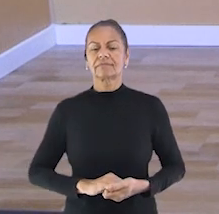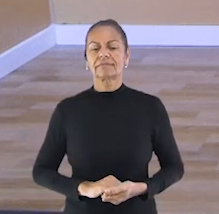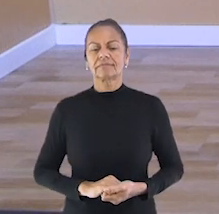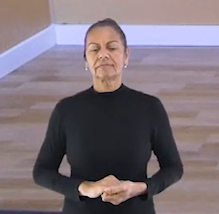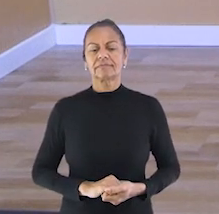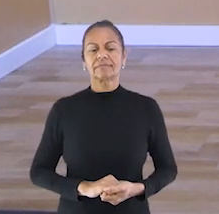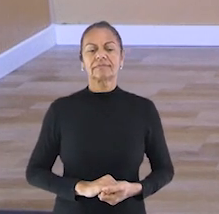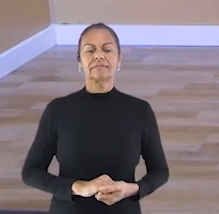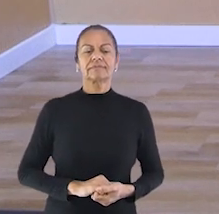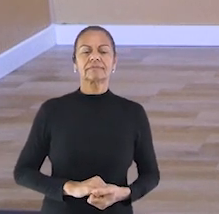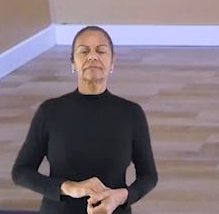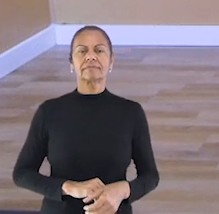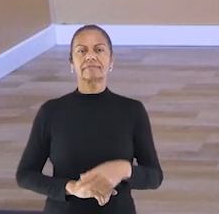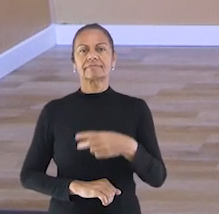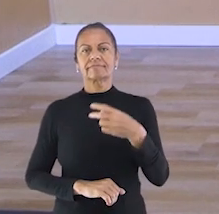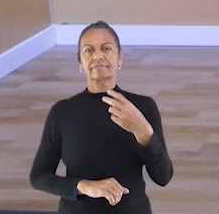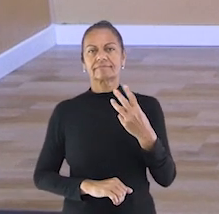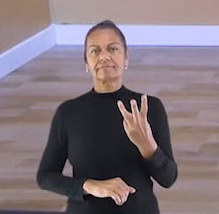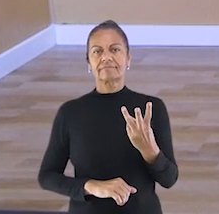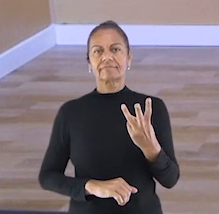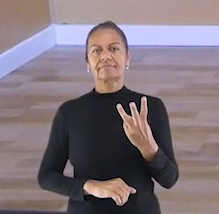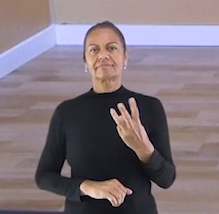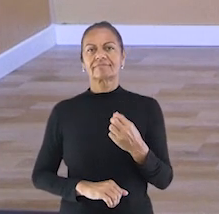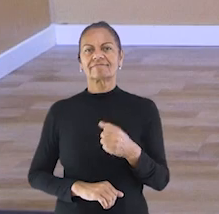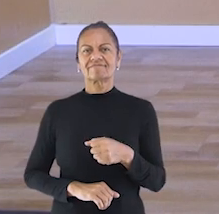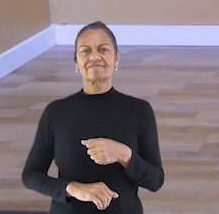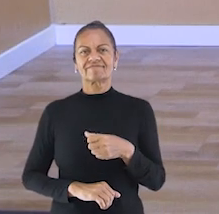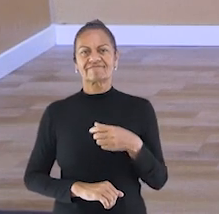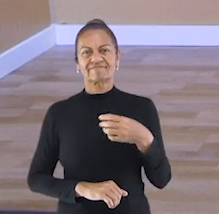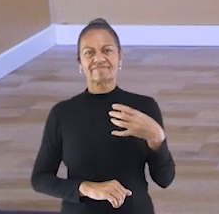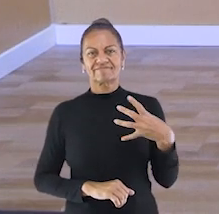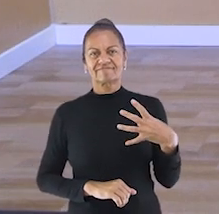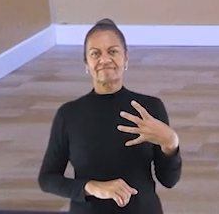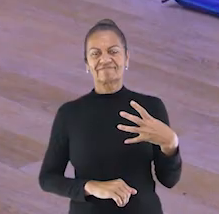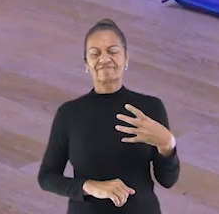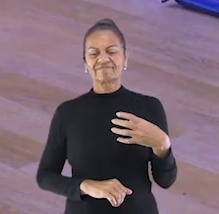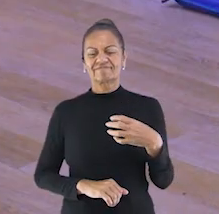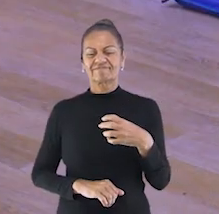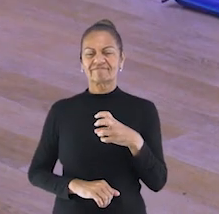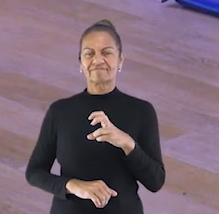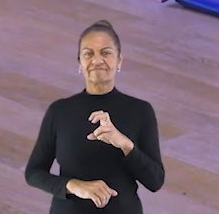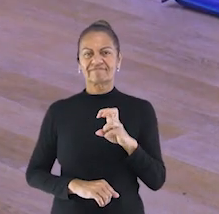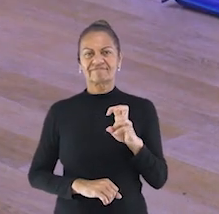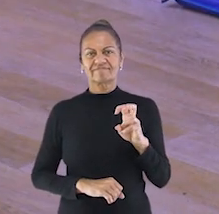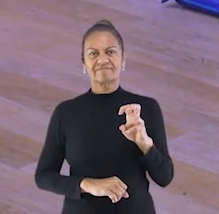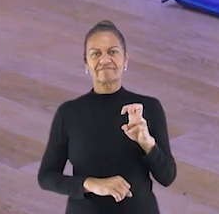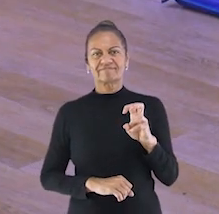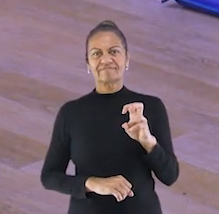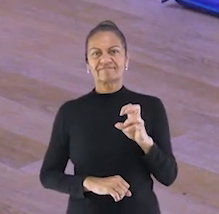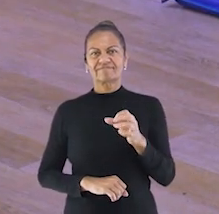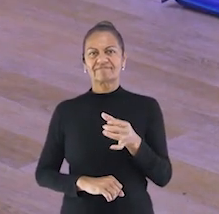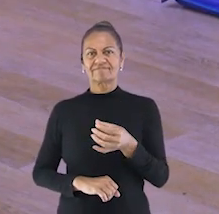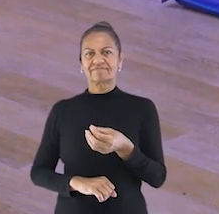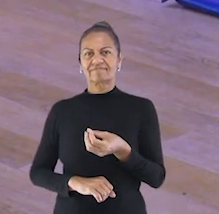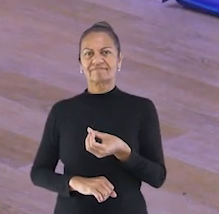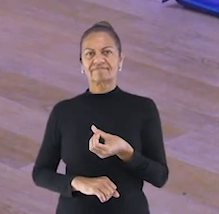Um. Dois. Três. Quatro.